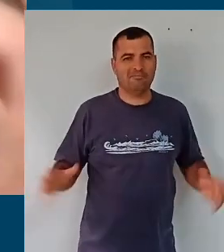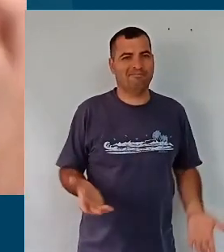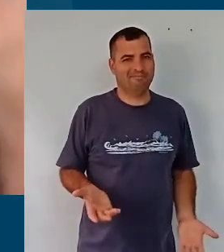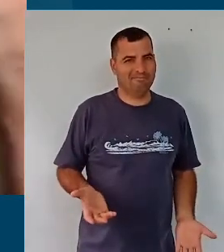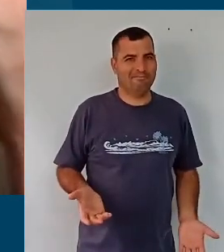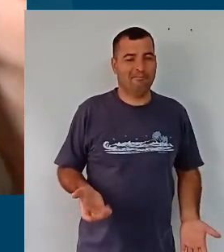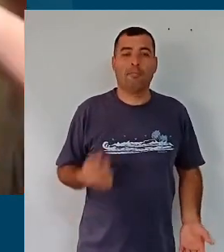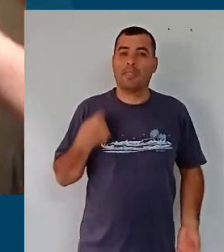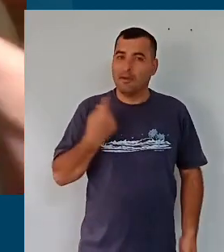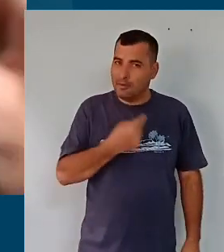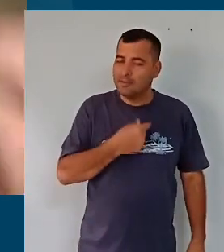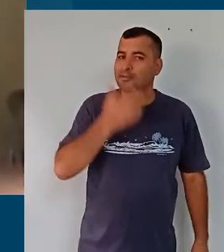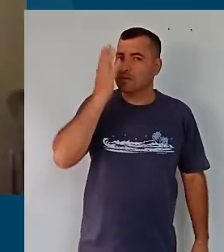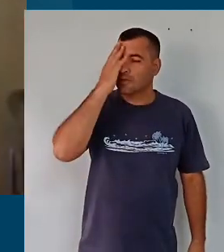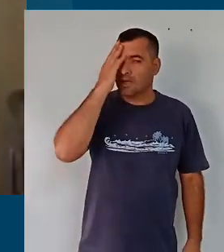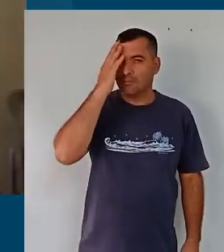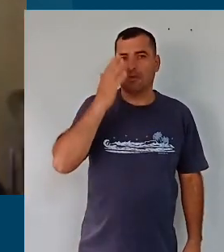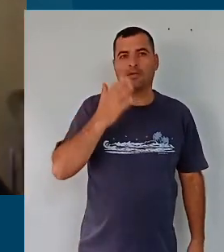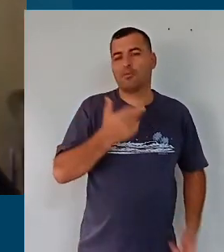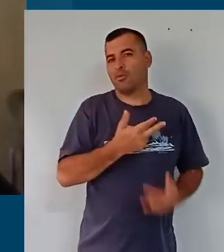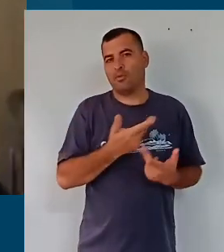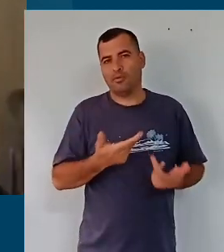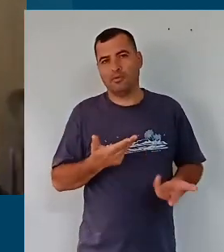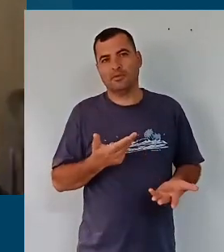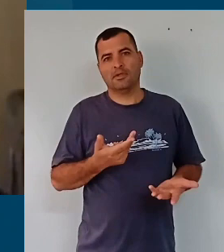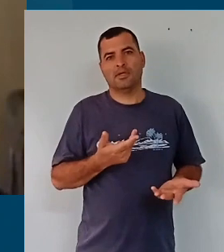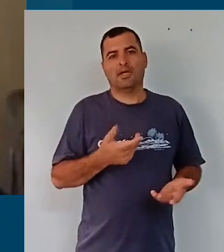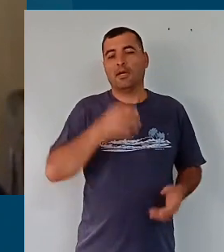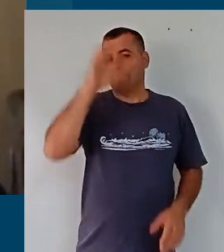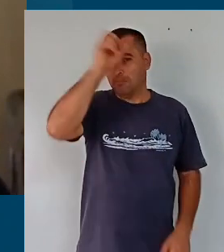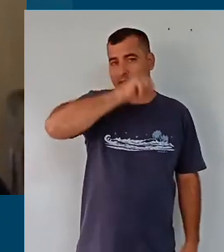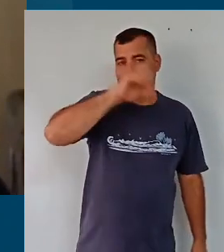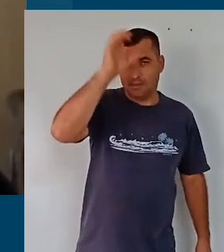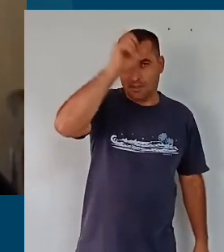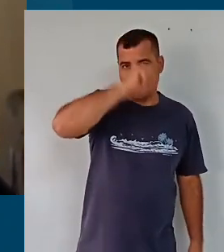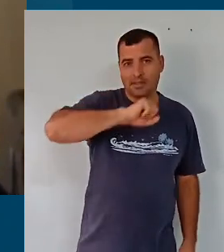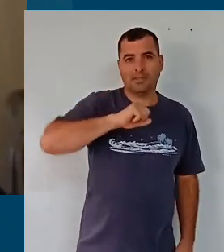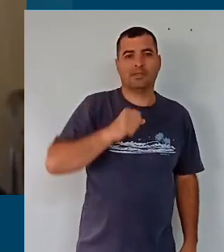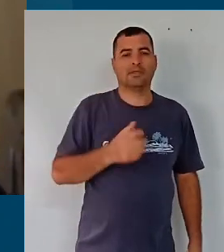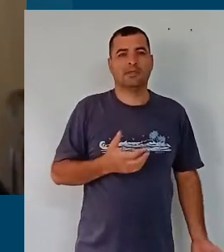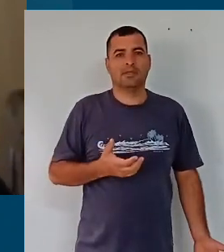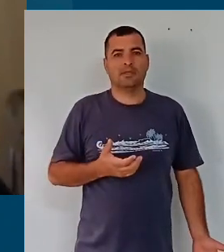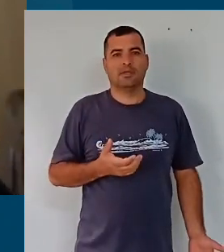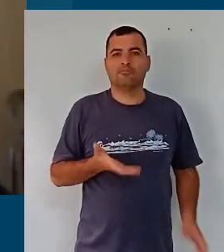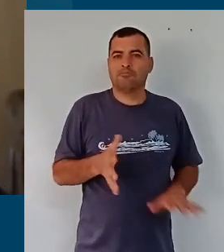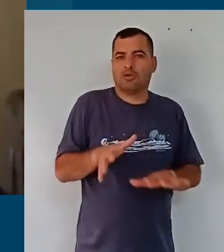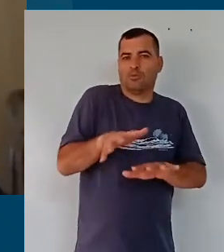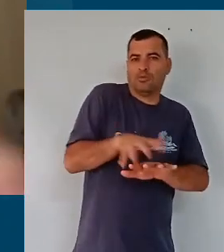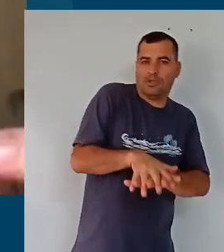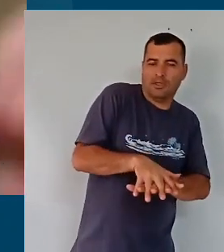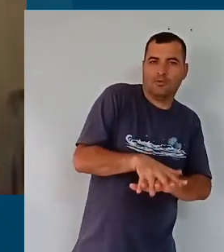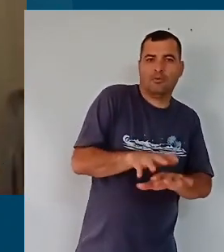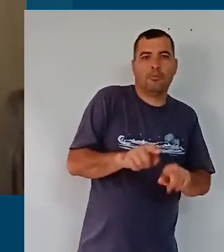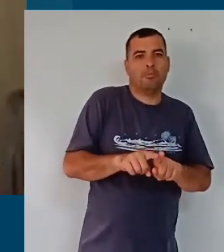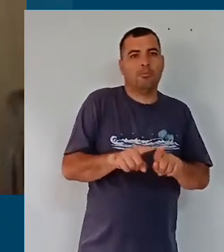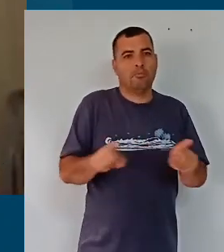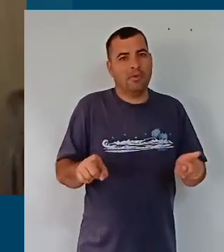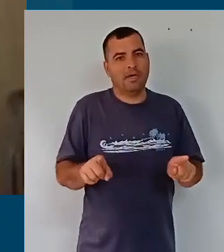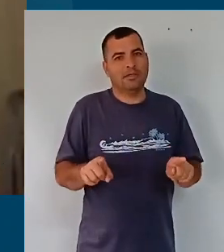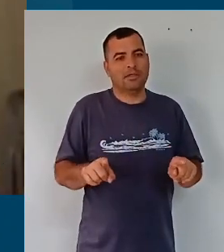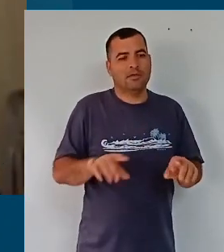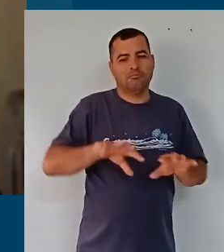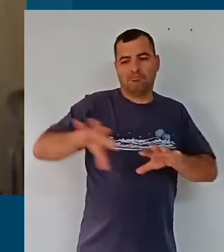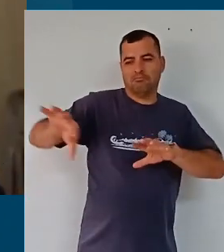sabíamos o que nós queríamos sobre a questão das aprendizagens, sobre a questão da inclusão, mas todos em